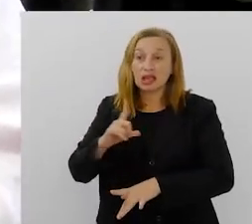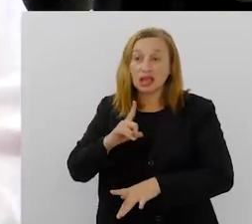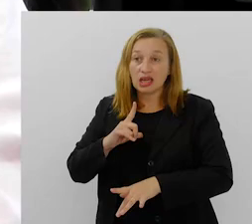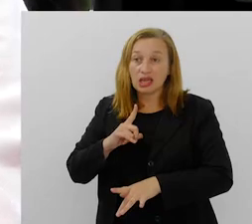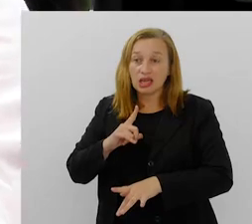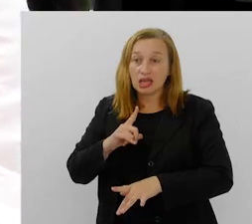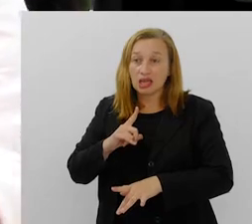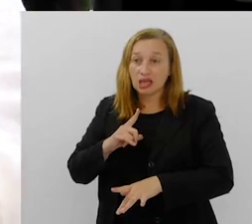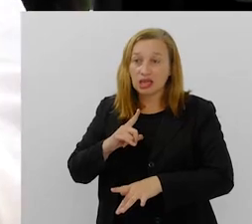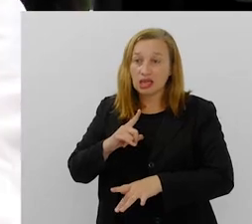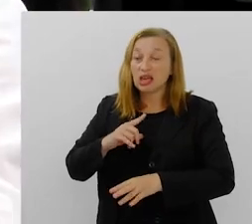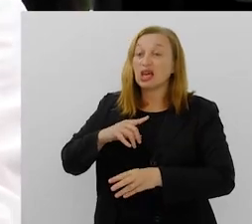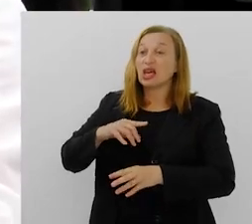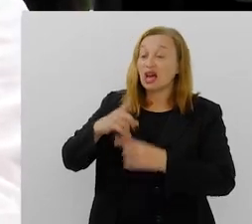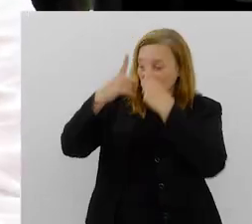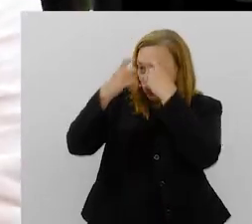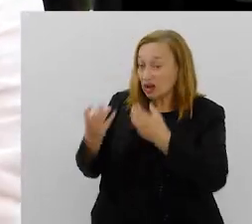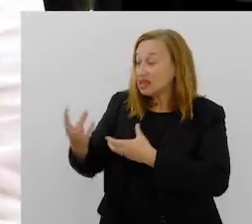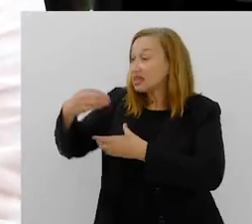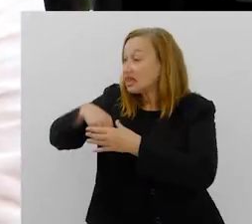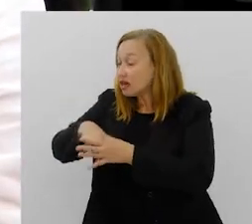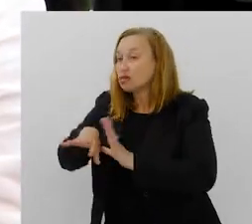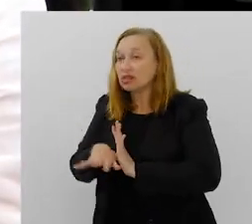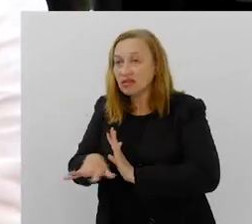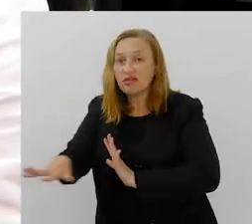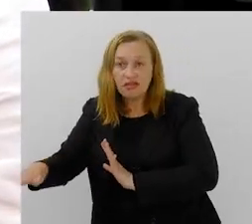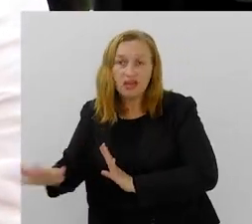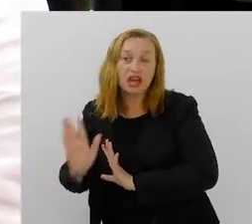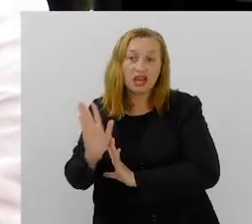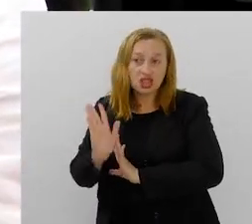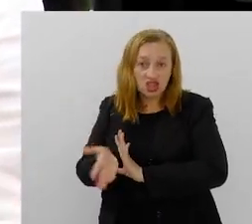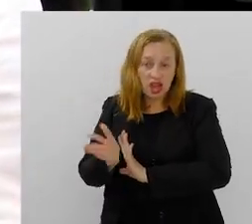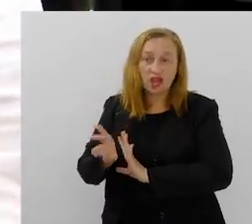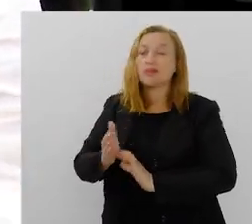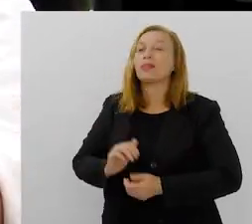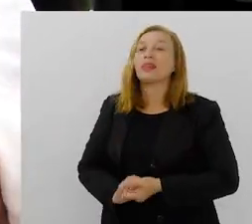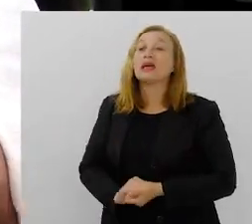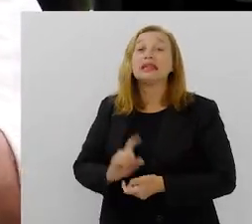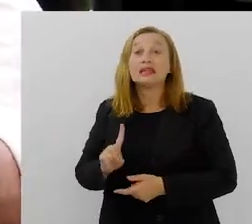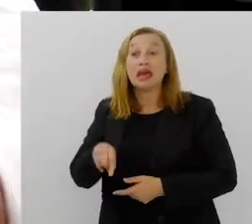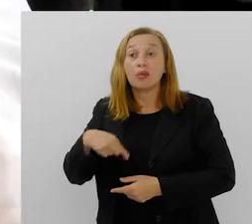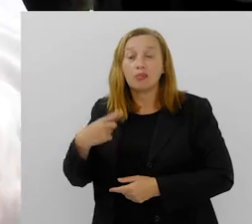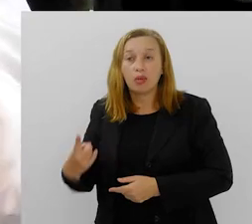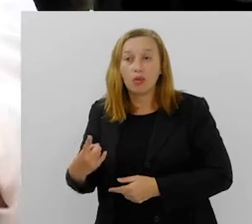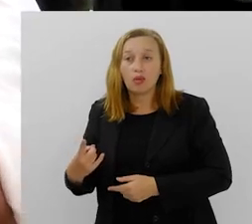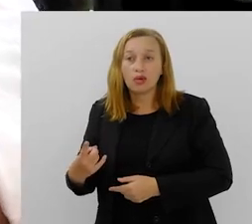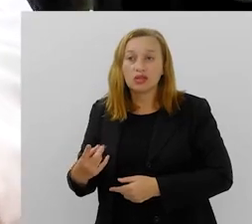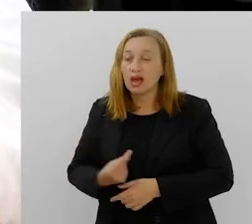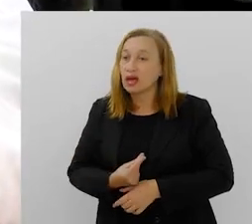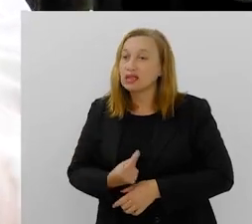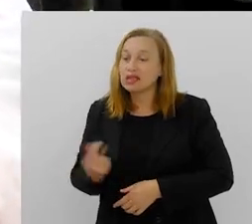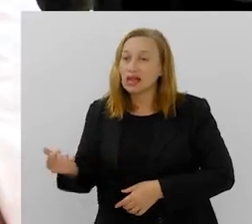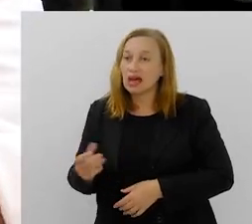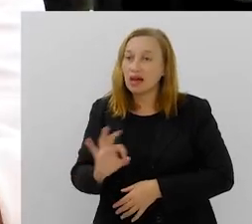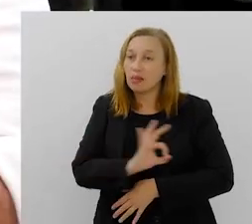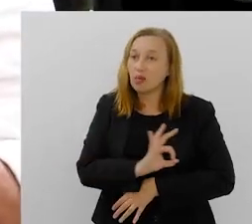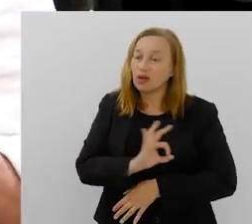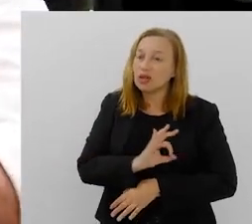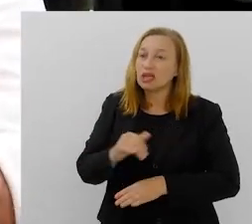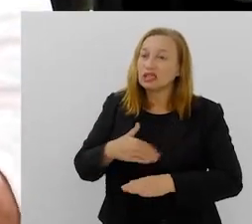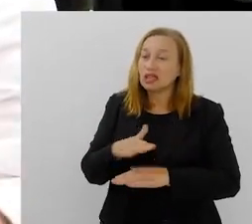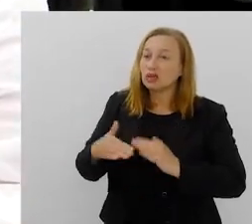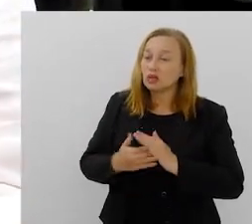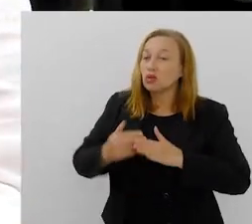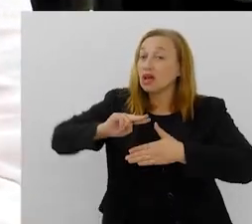situações, né? De violência dentro da operação, depois que sai a polícia, tem